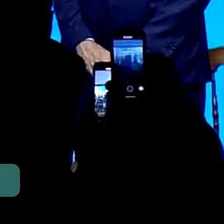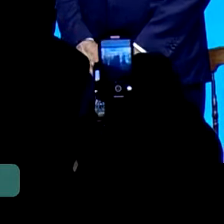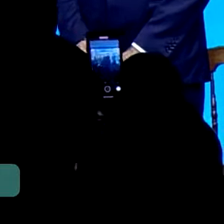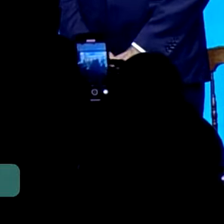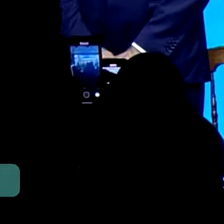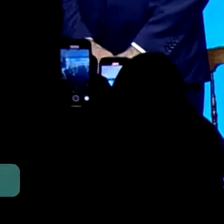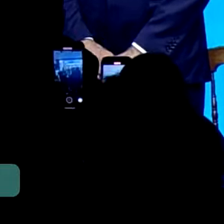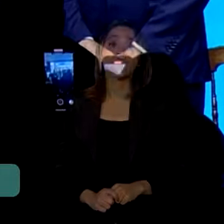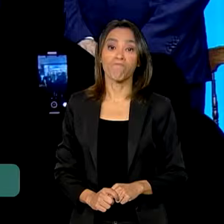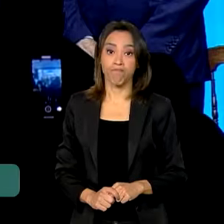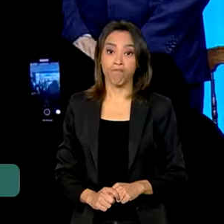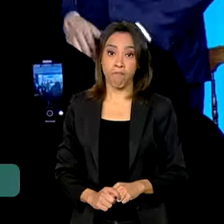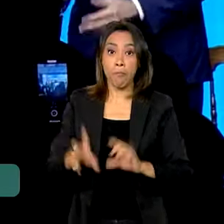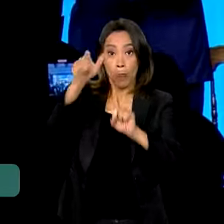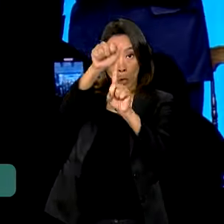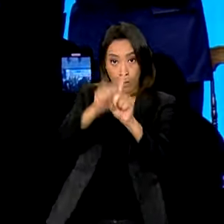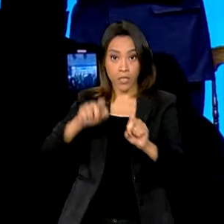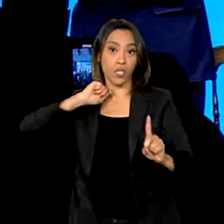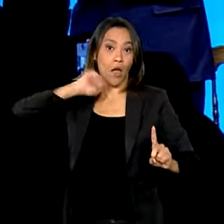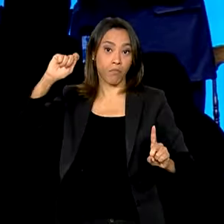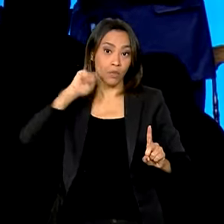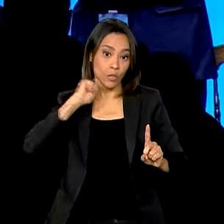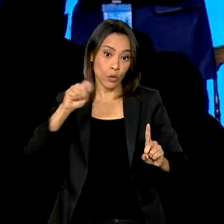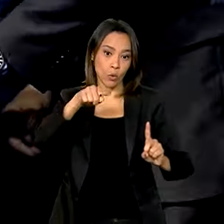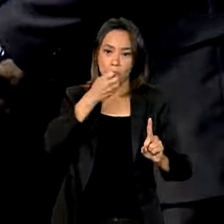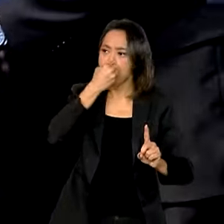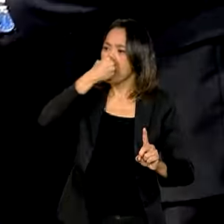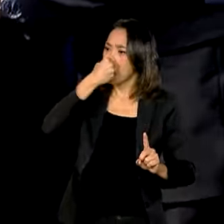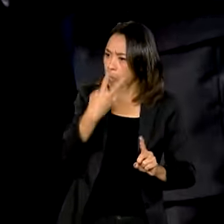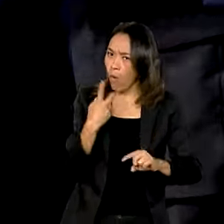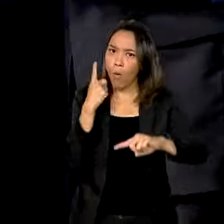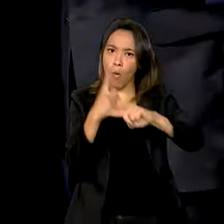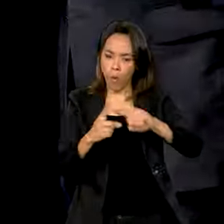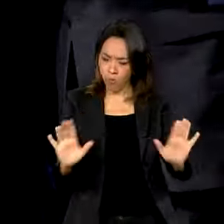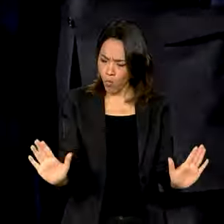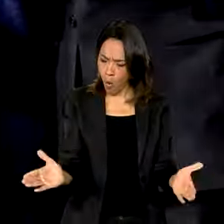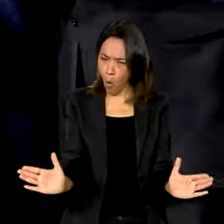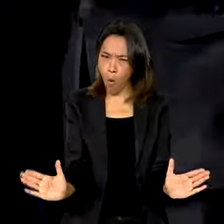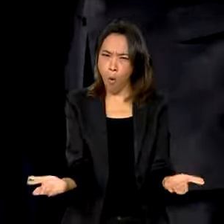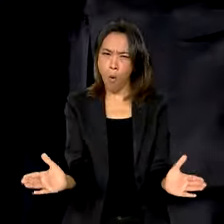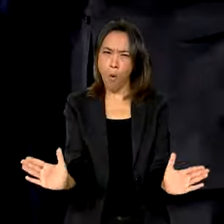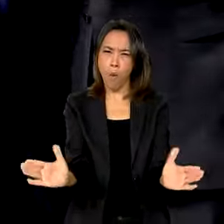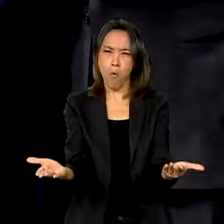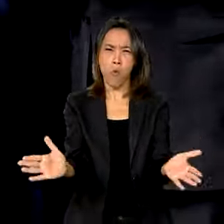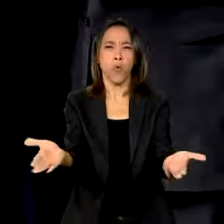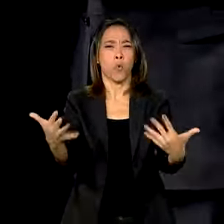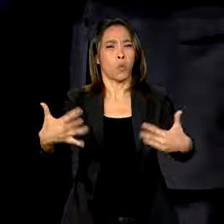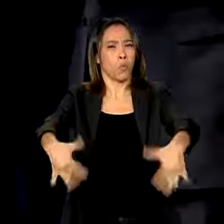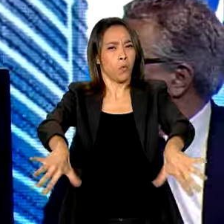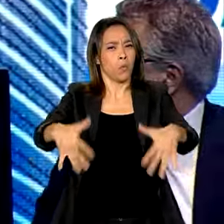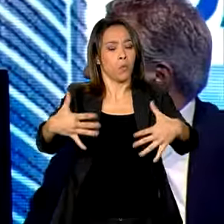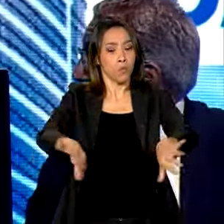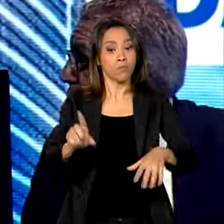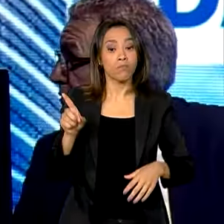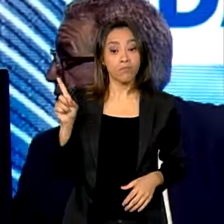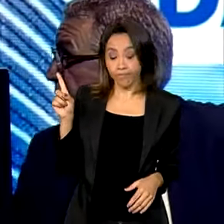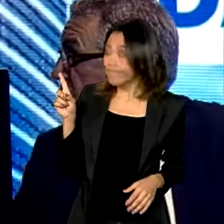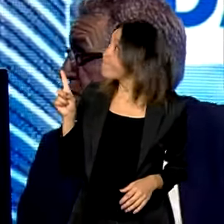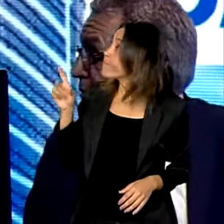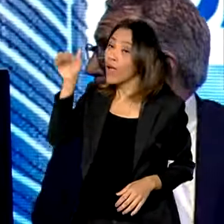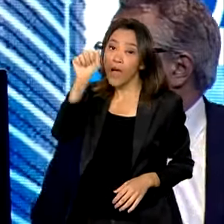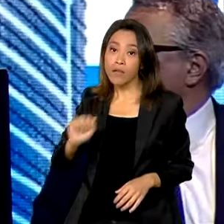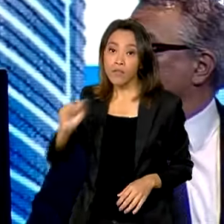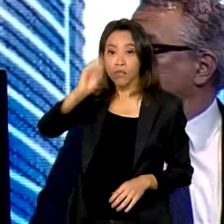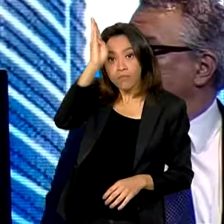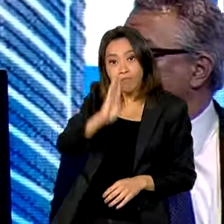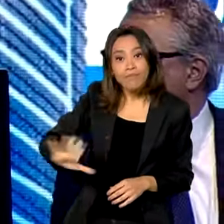E em abril, embalada pelos bons resultados do setor automotivo, a Associação Nacional dos Fabricantes de